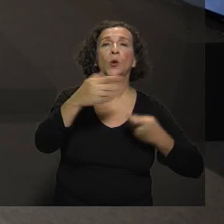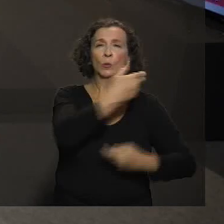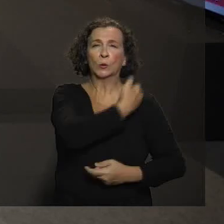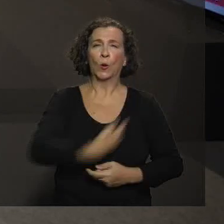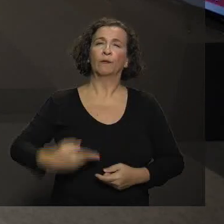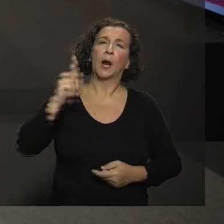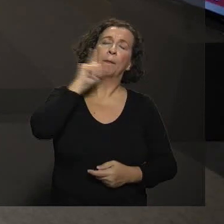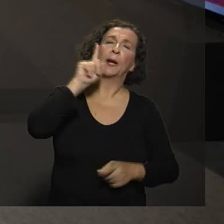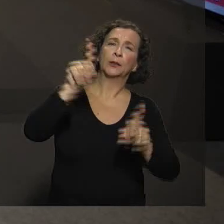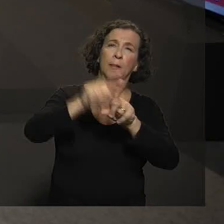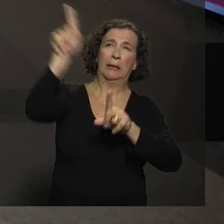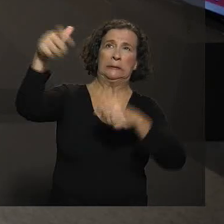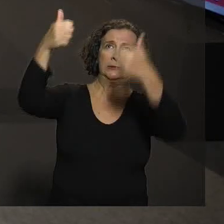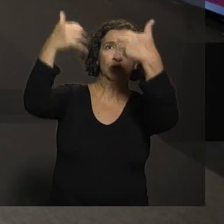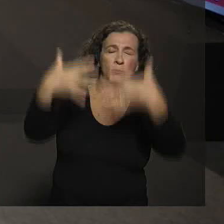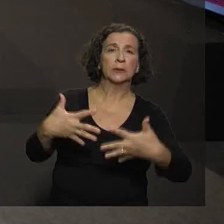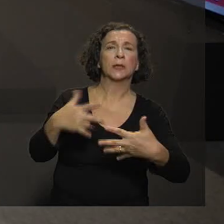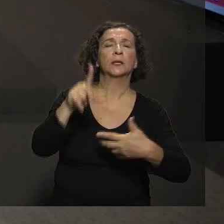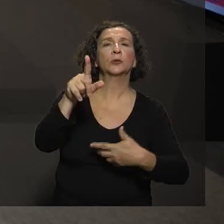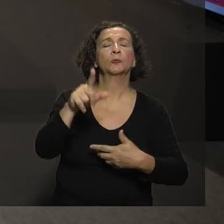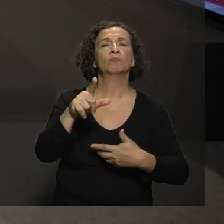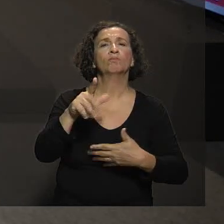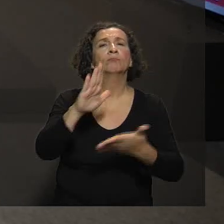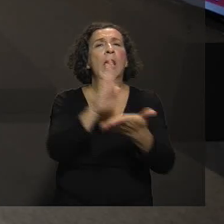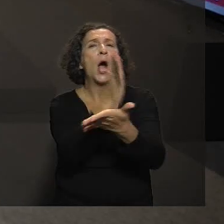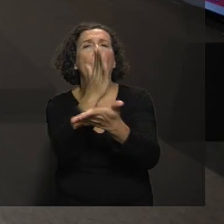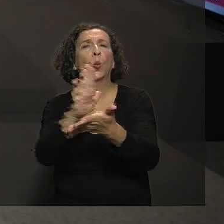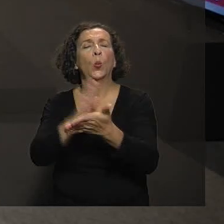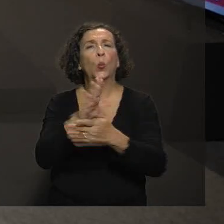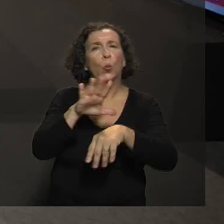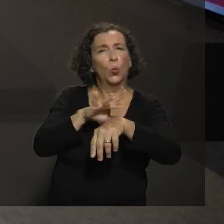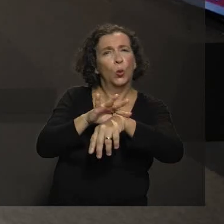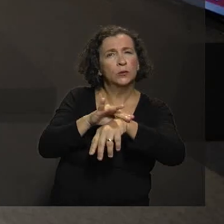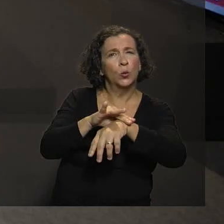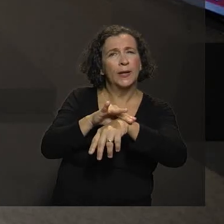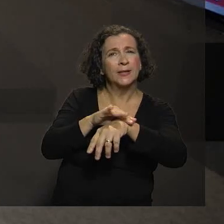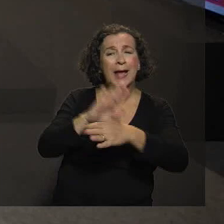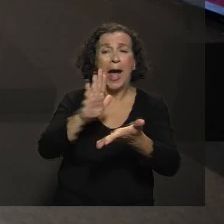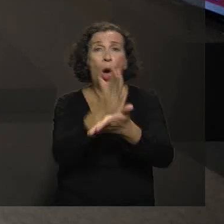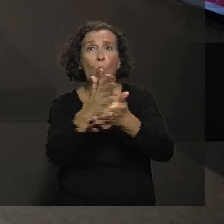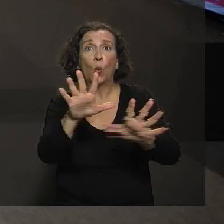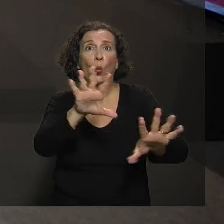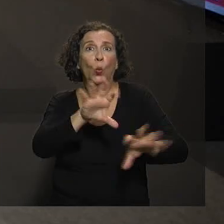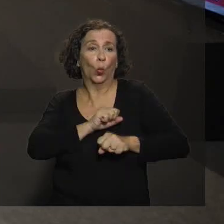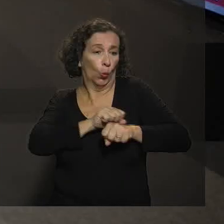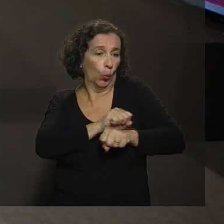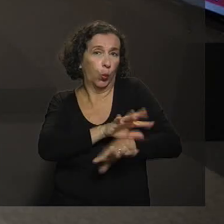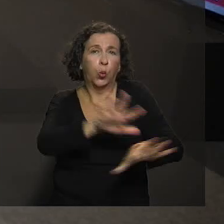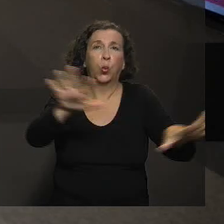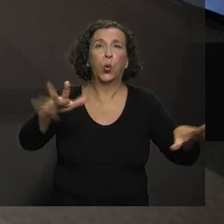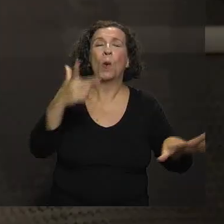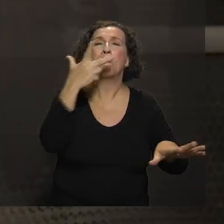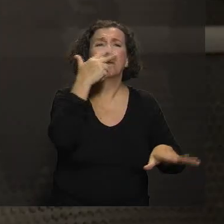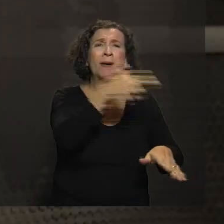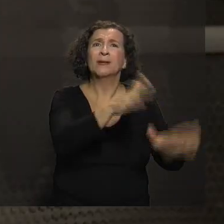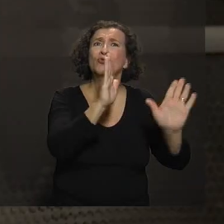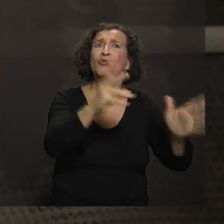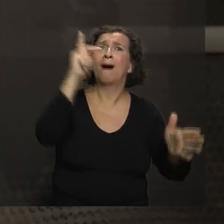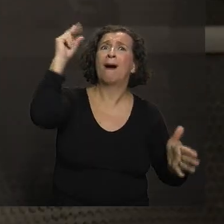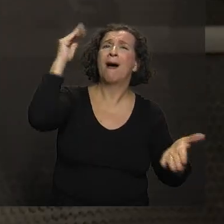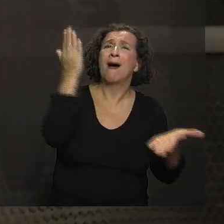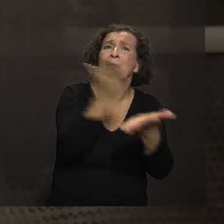governo americano, eles estavam explicando que determinadas doenças, determinados surtos de doenças que eram consideradas erradicadas,